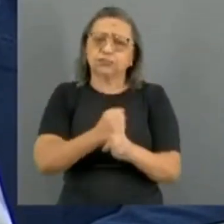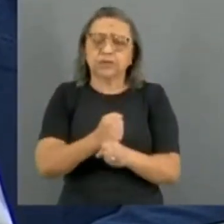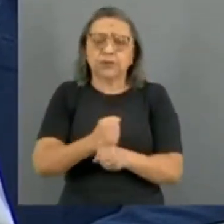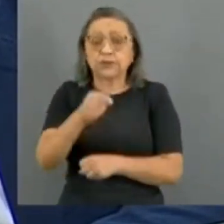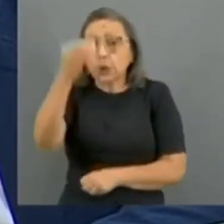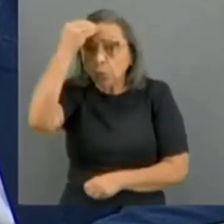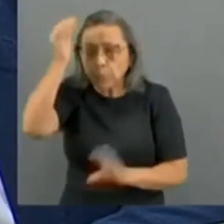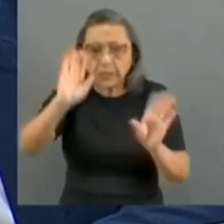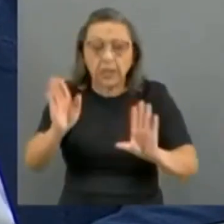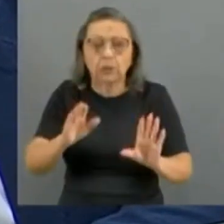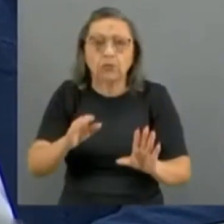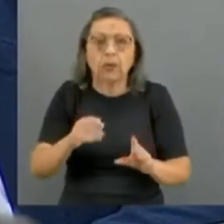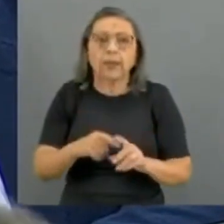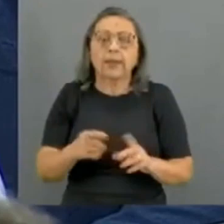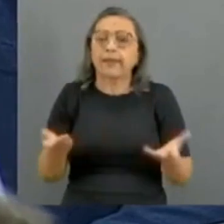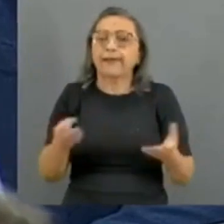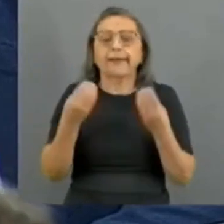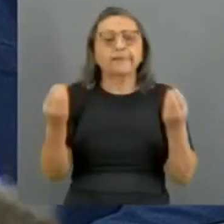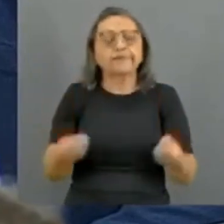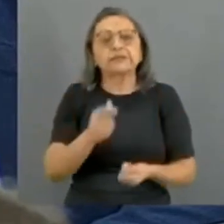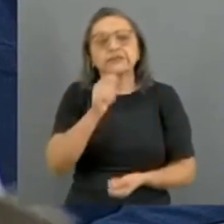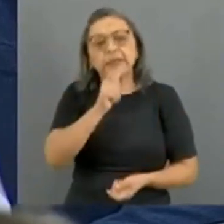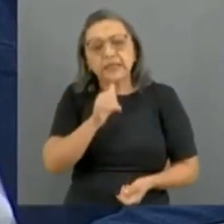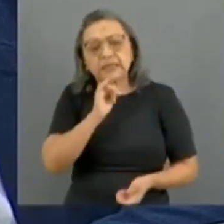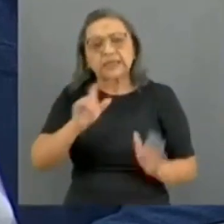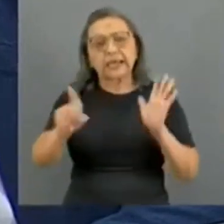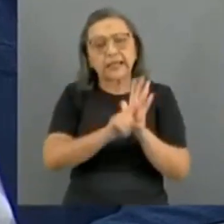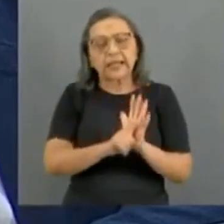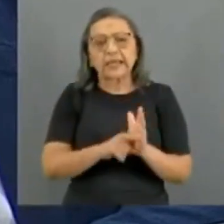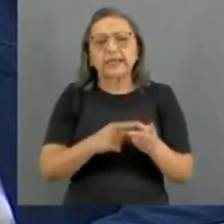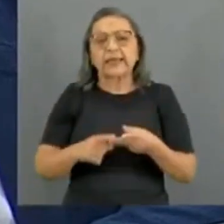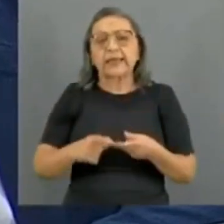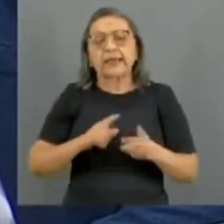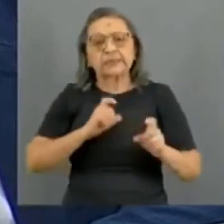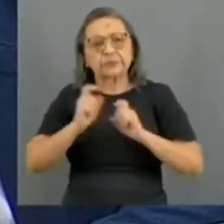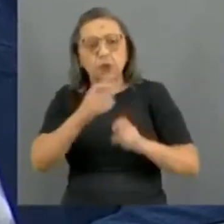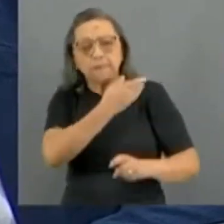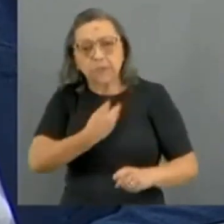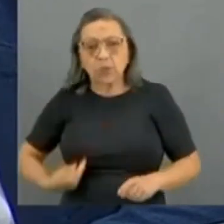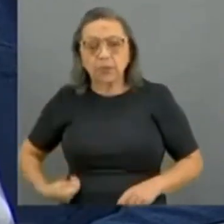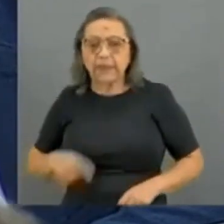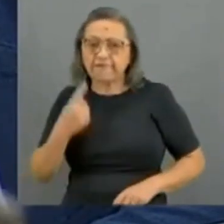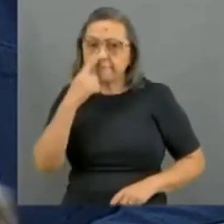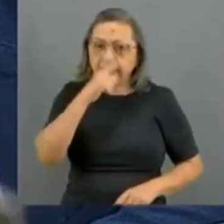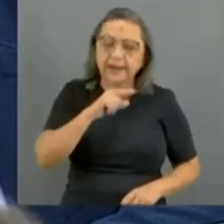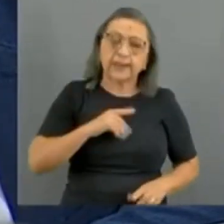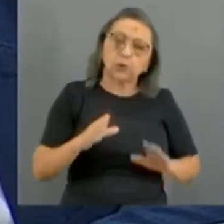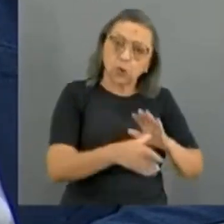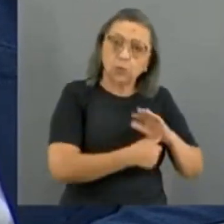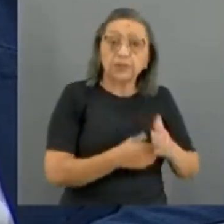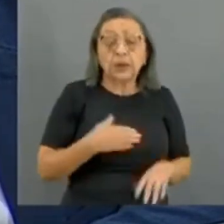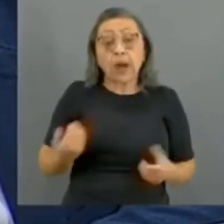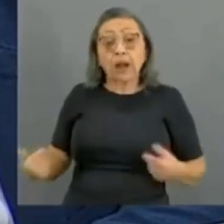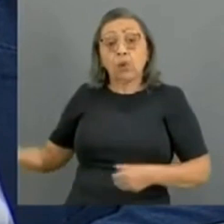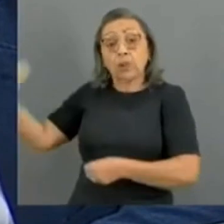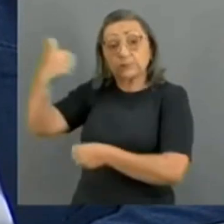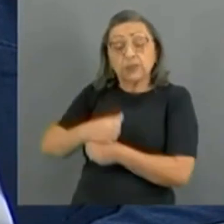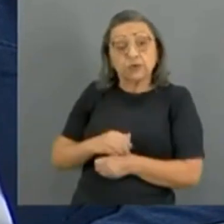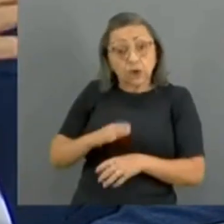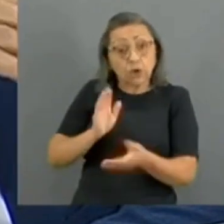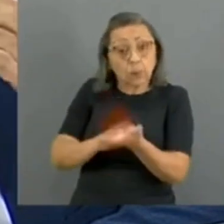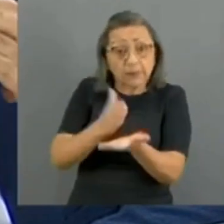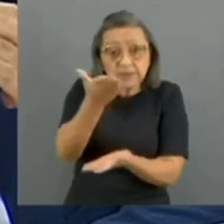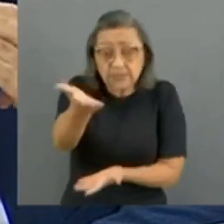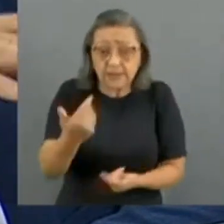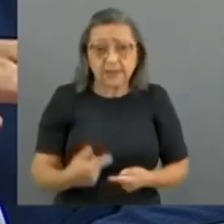de anos, é a administração pública que é falha, ela é incompetente, ela é corrupta. Eu cheguei agora, mas eu tenho que cobrar de vossa excelência. E o que mais me chama atenção